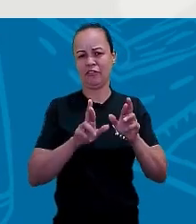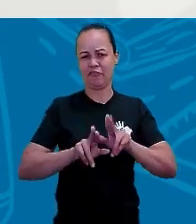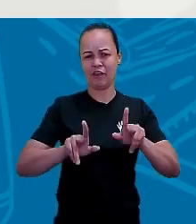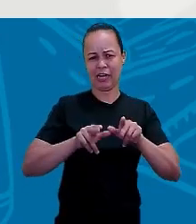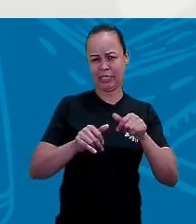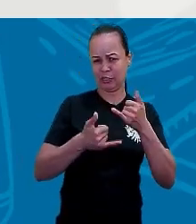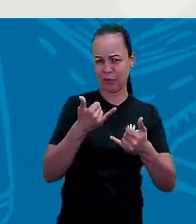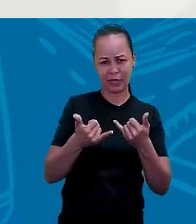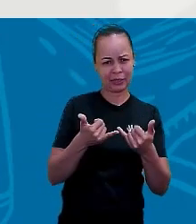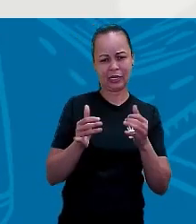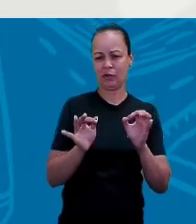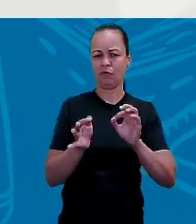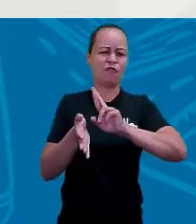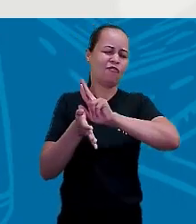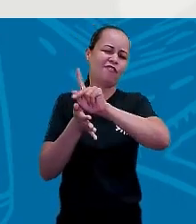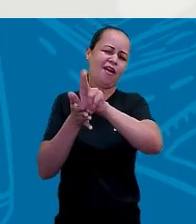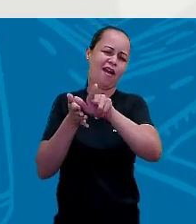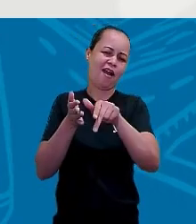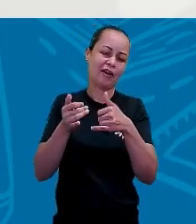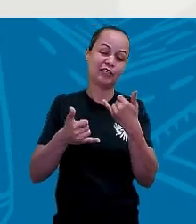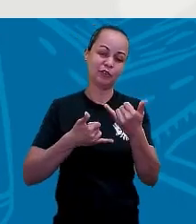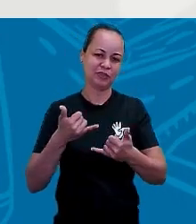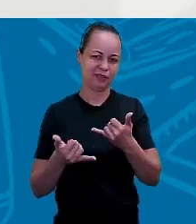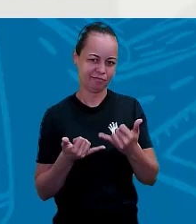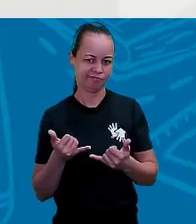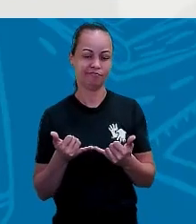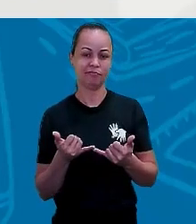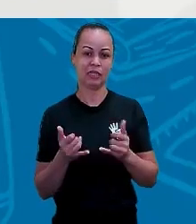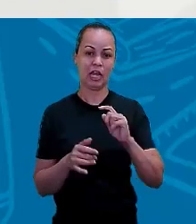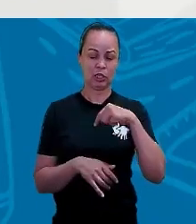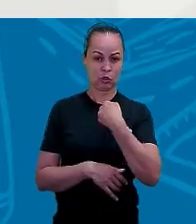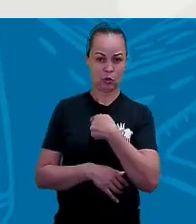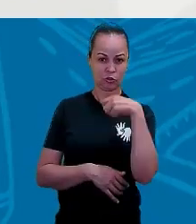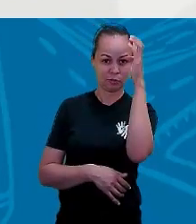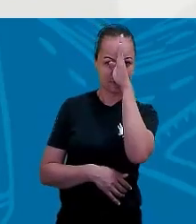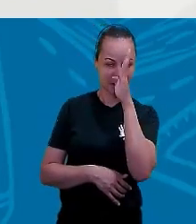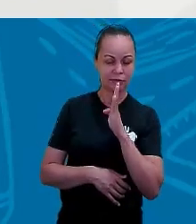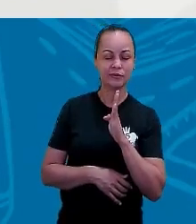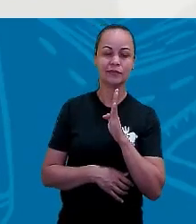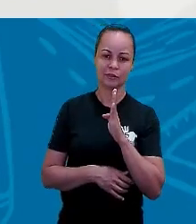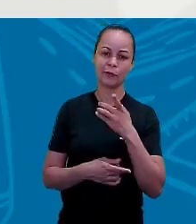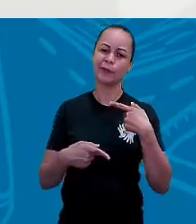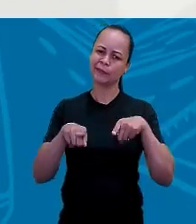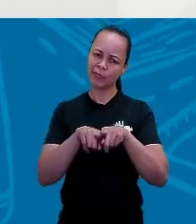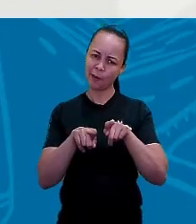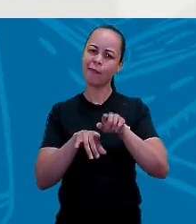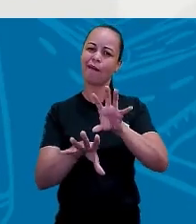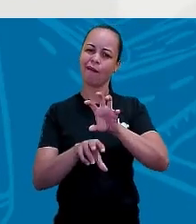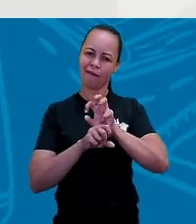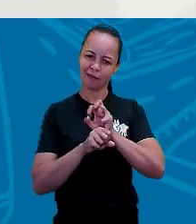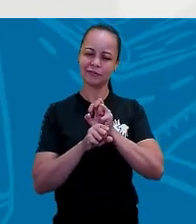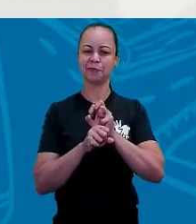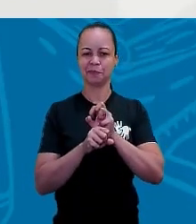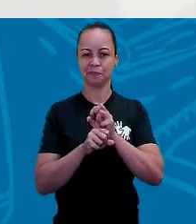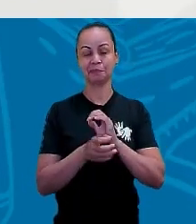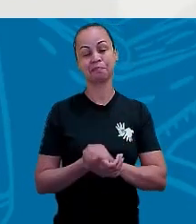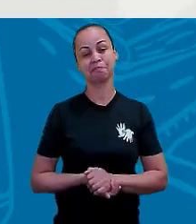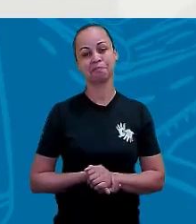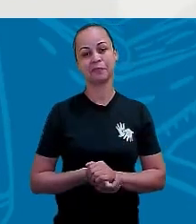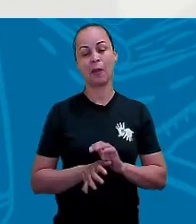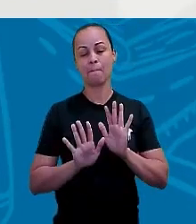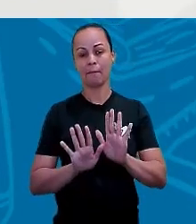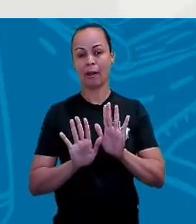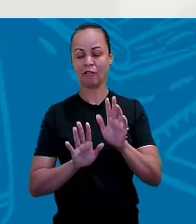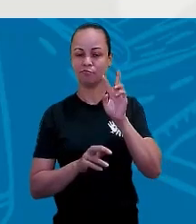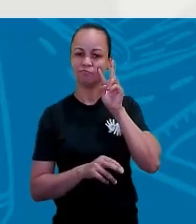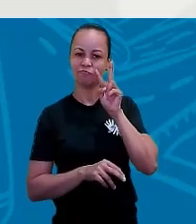Então, são inúmeras. E essas brincadeiras nós, brasileiros, também herdamos. Mas vamos